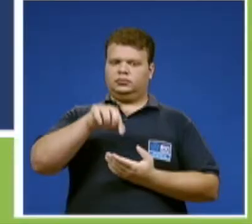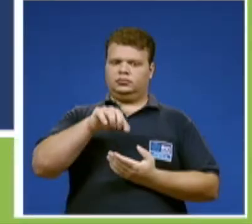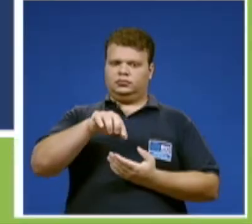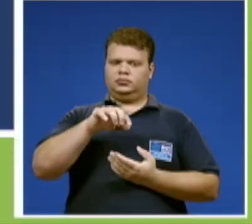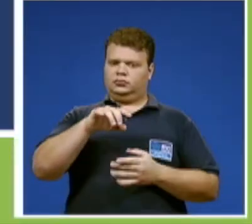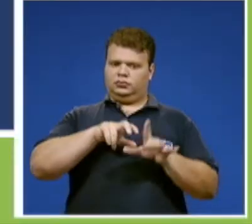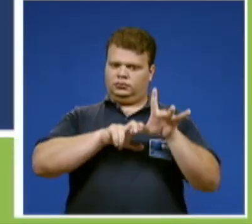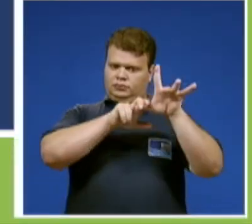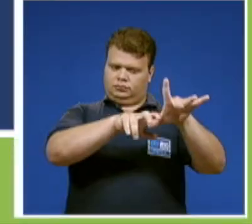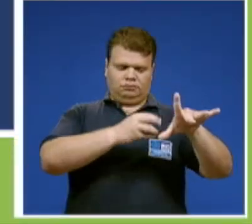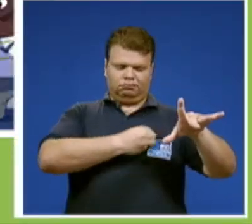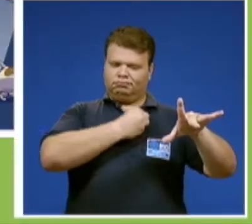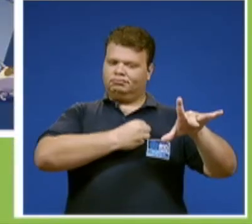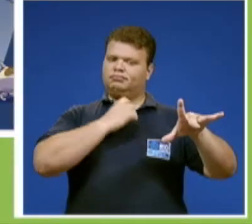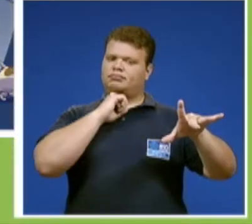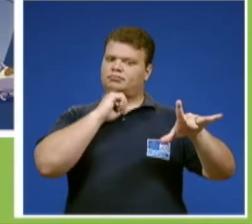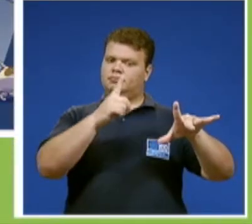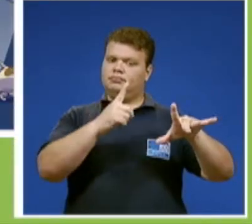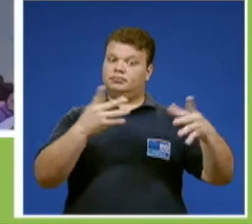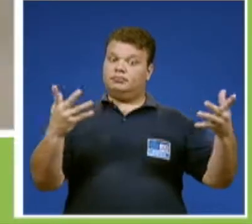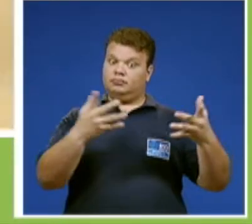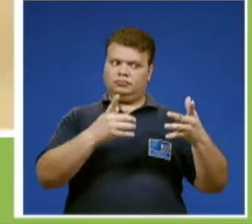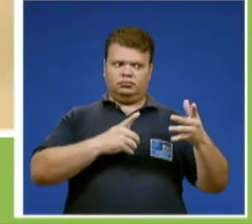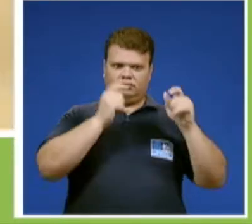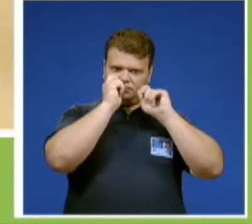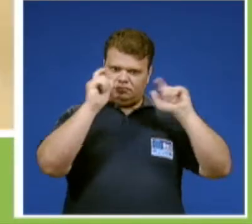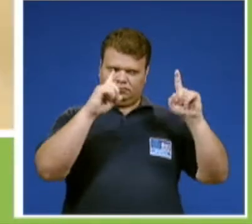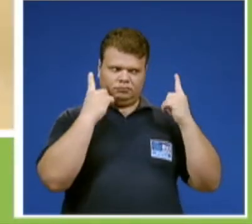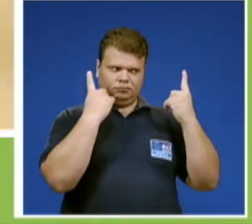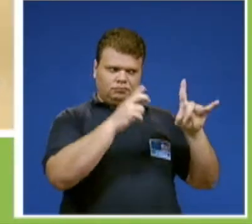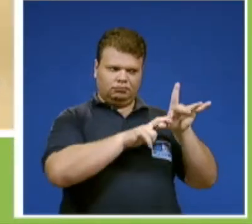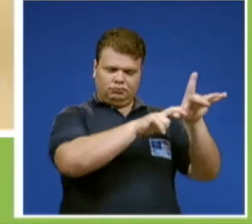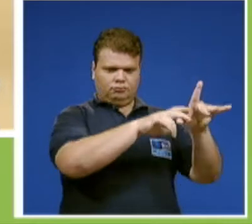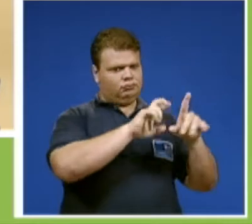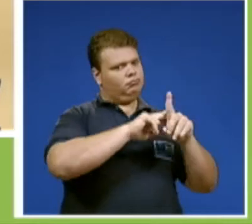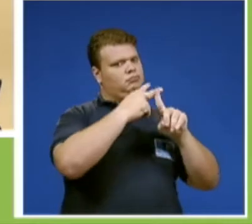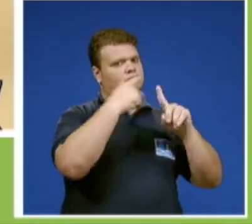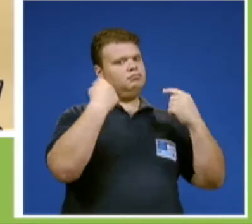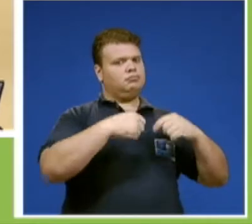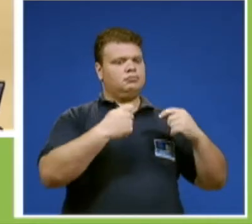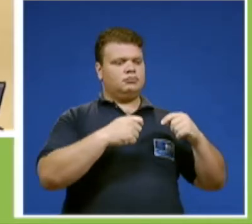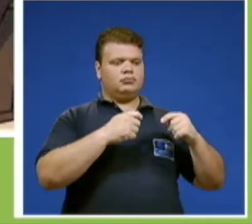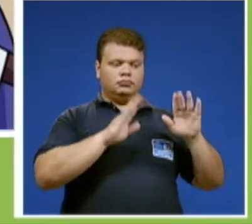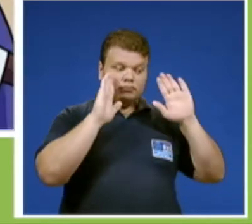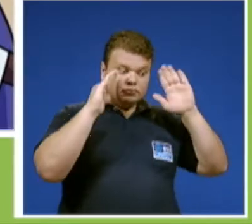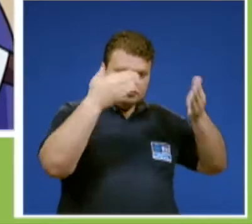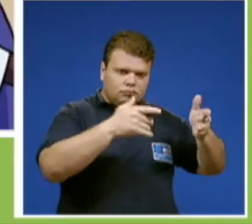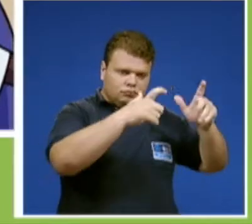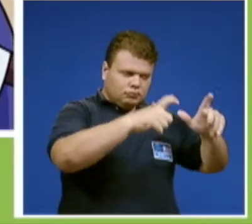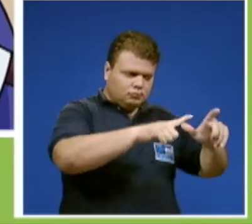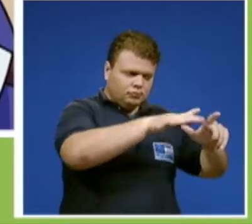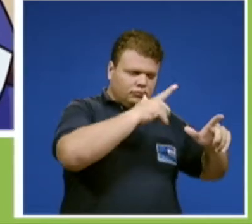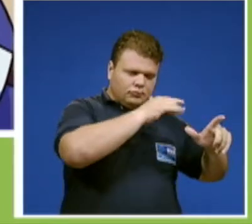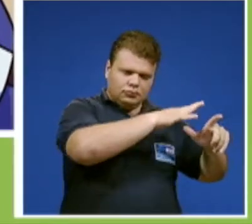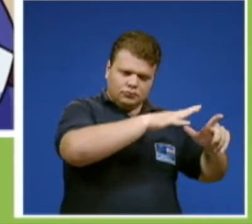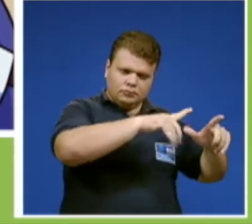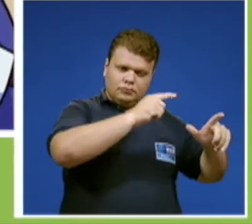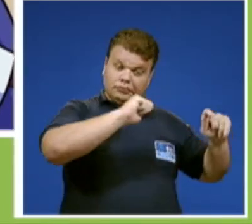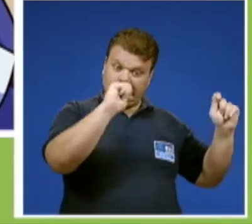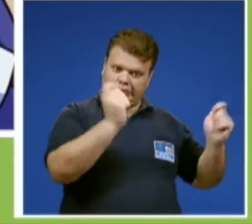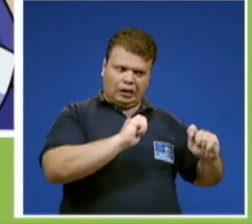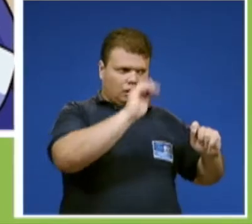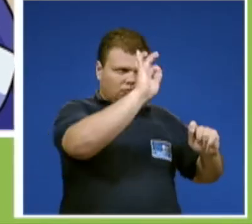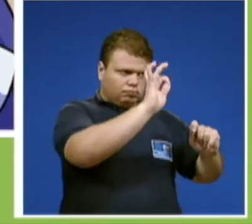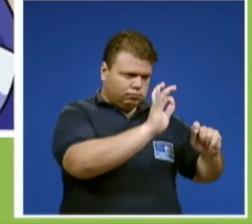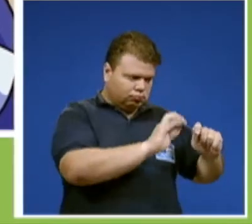Aqui mosquito não se cria. Chegou a hora de redobrar os cuidados contra o Aedes. Foca nos focos, aqueles